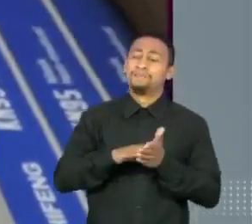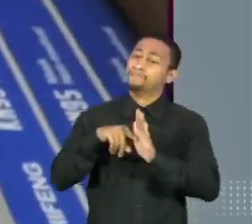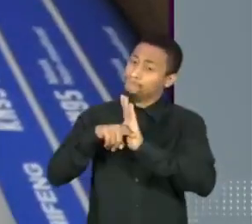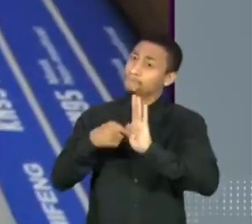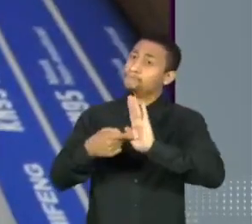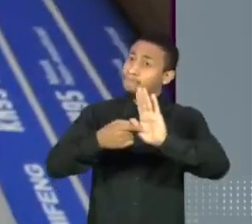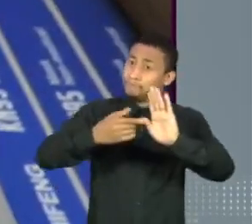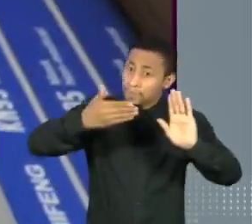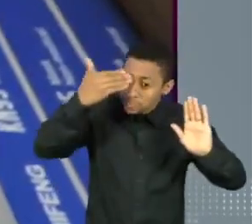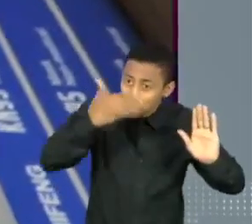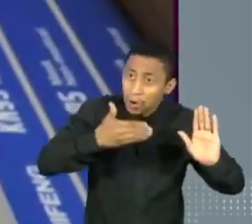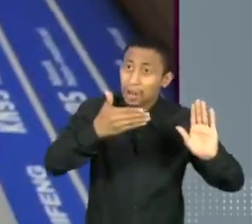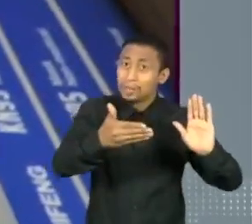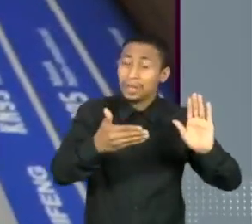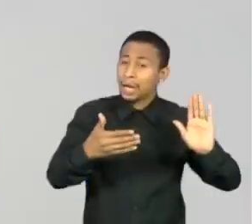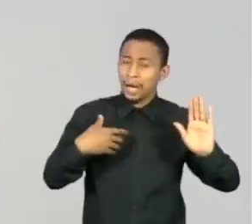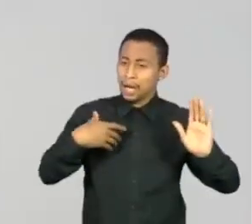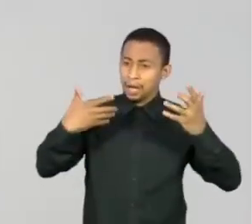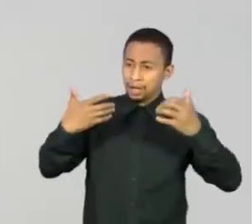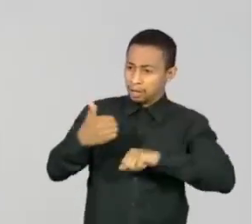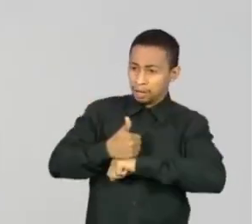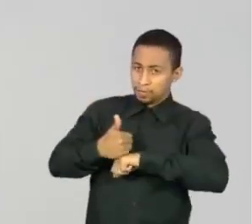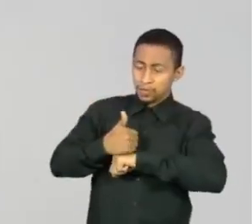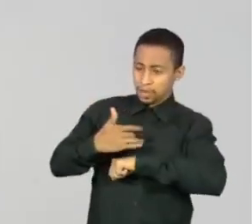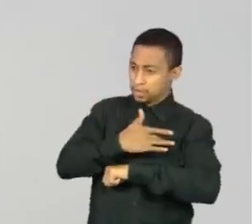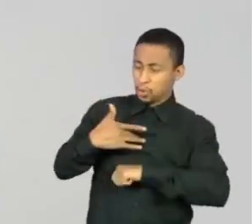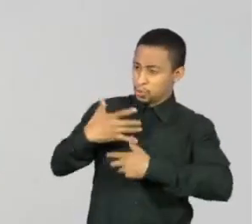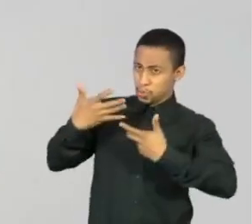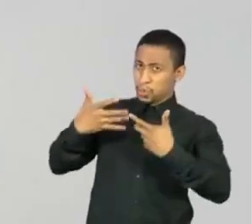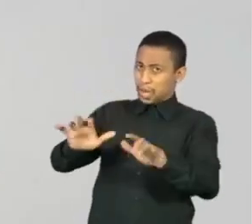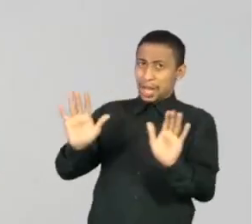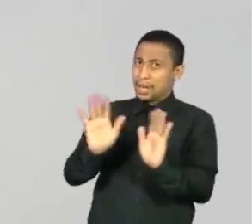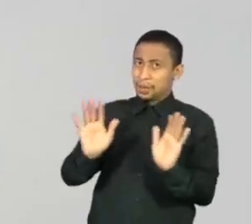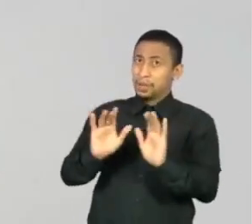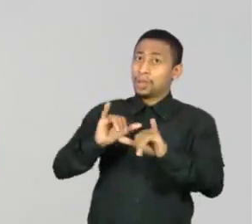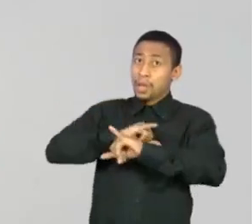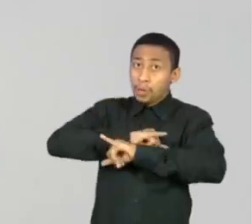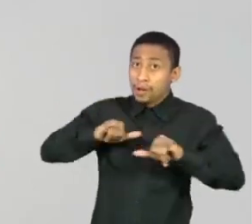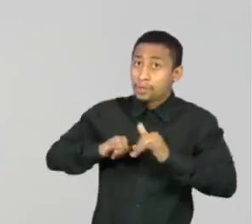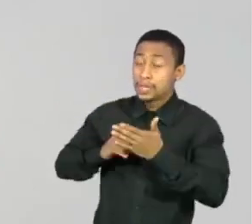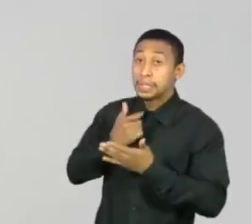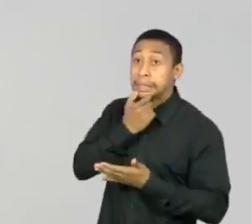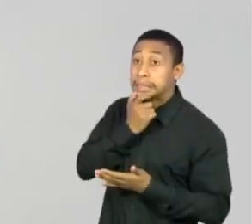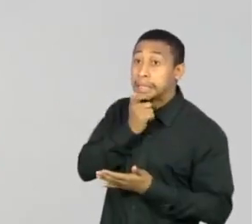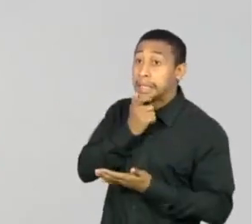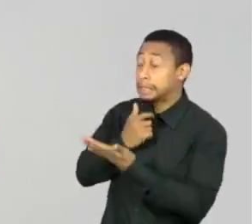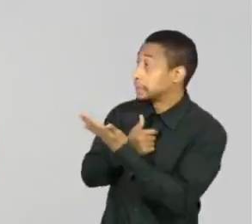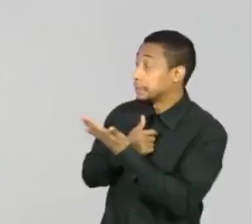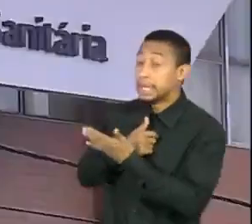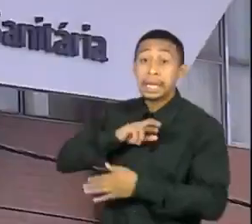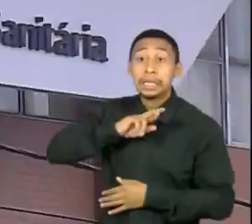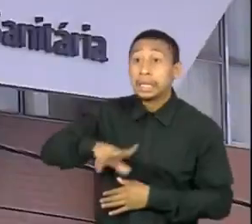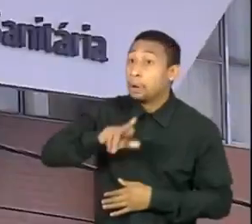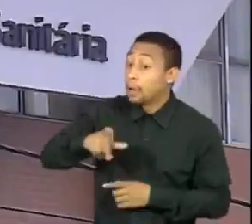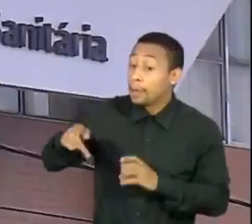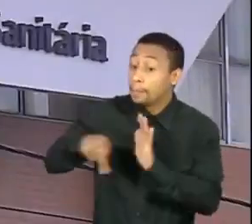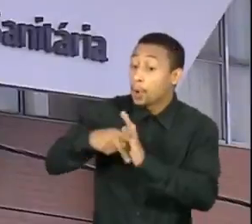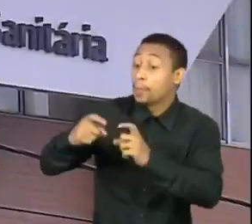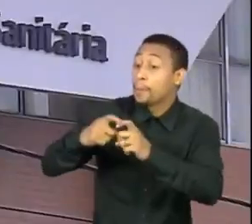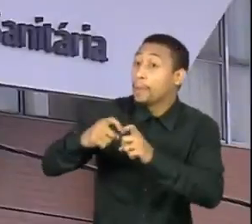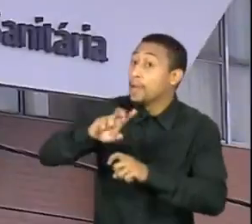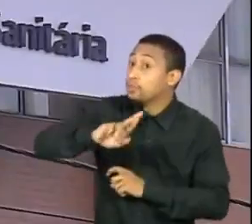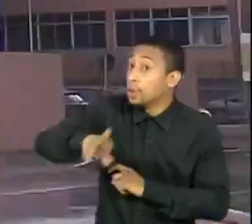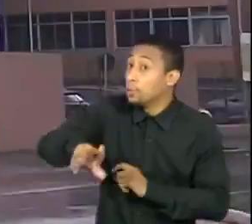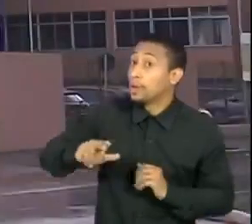que estados se recusaram a usar as máscaras. Na própria embalagem havia um aviso em inglês, que quer dizer não médico. A Anvisa